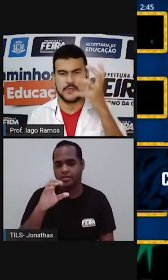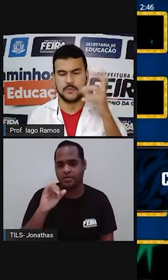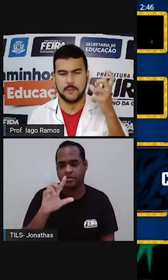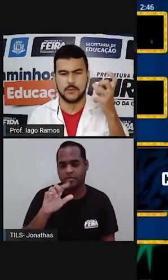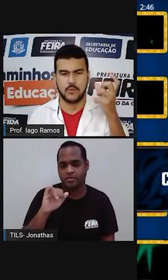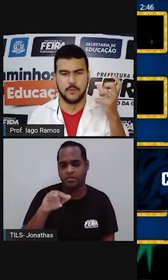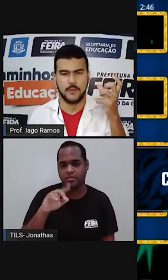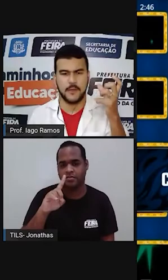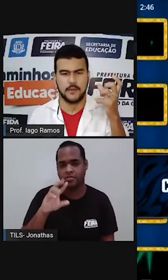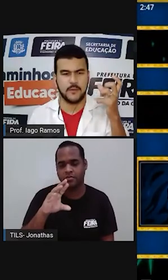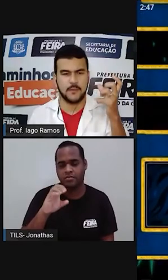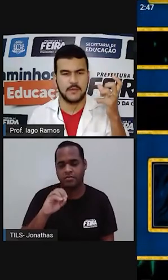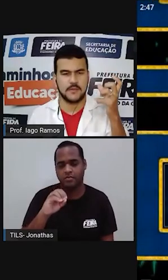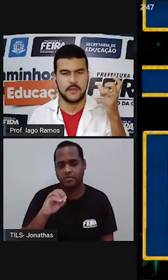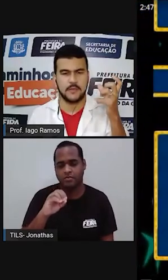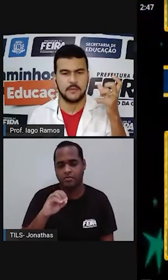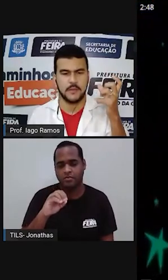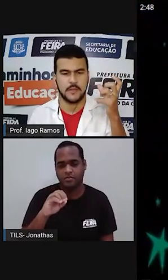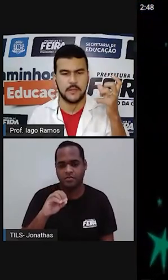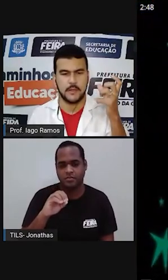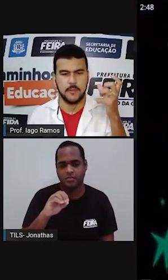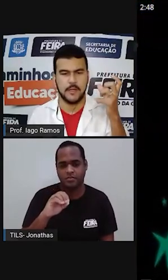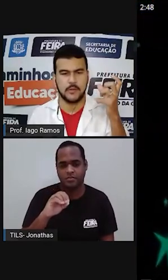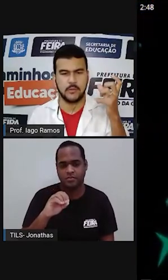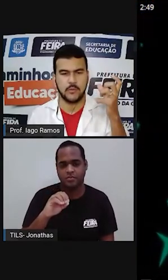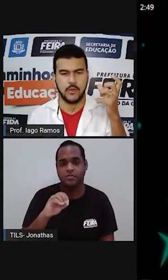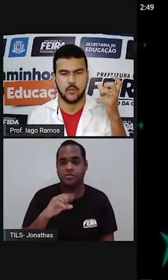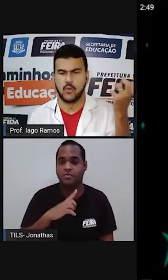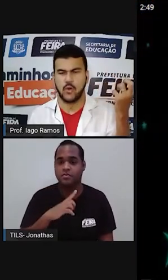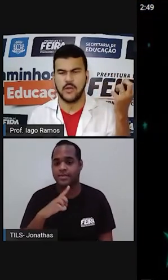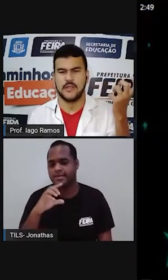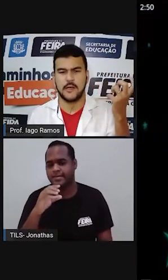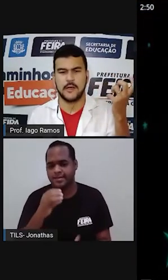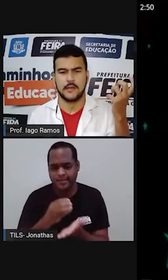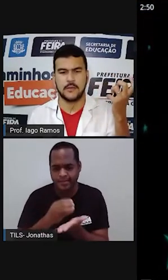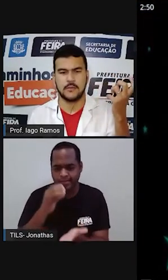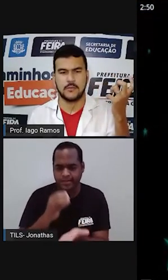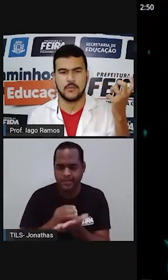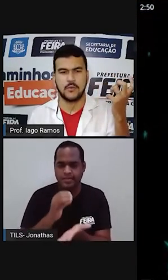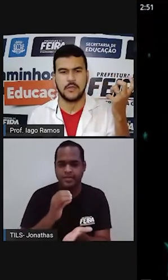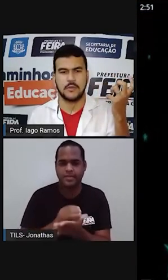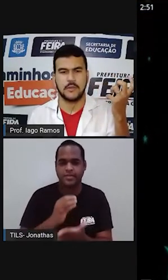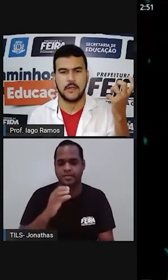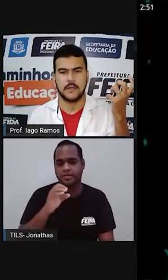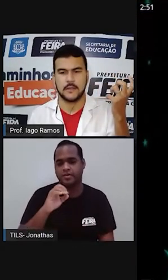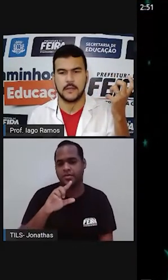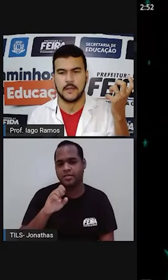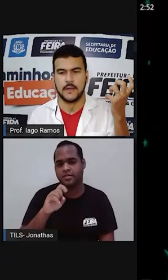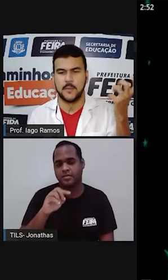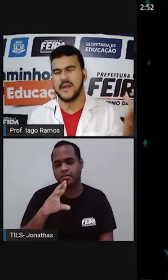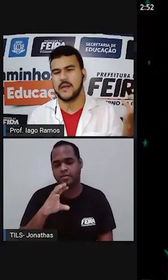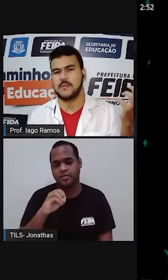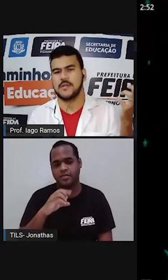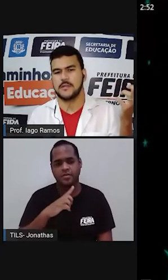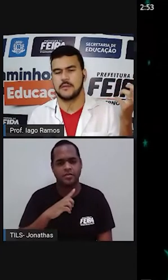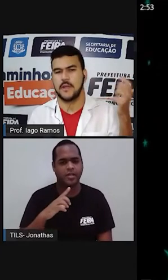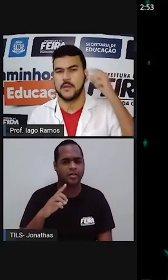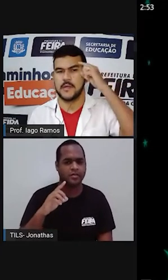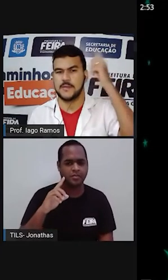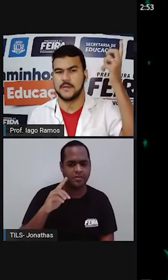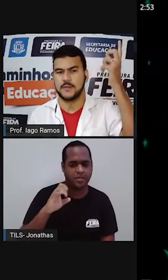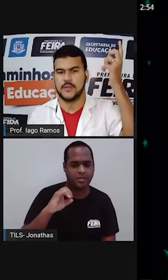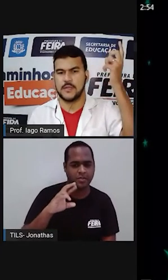Copozinho. Lembra do copo aí que tem o formato de cilindro? Também não. O cone tem retângulo? O cone não tem. Pirâmide?